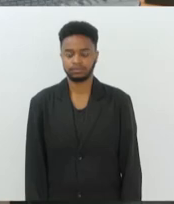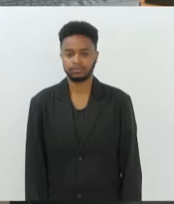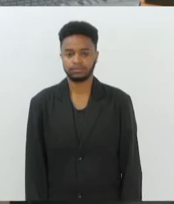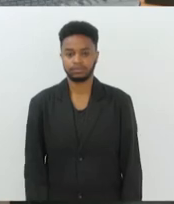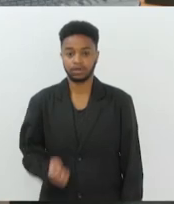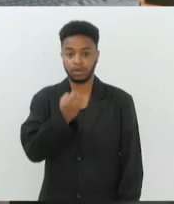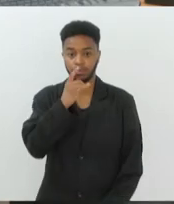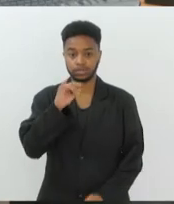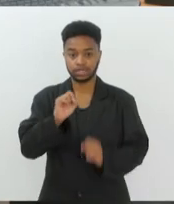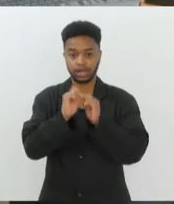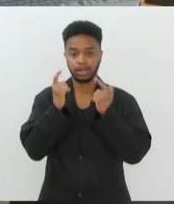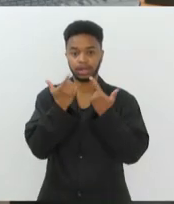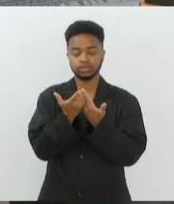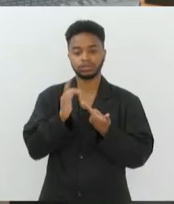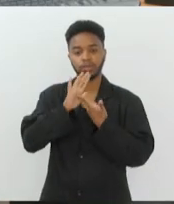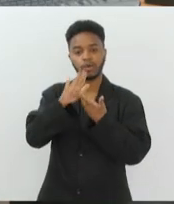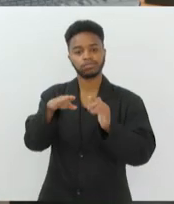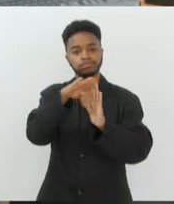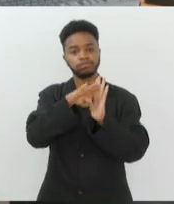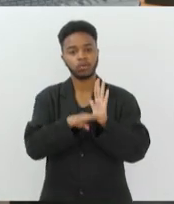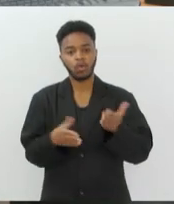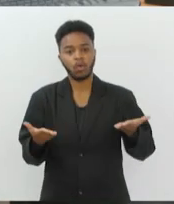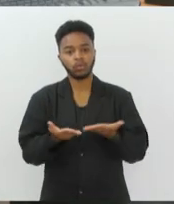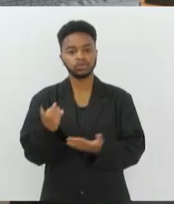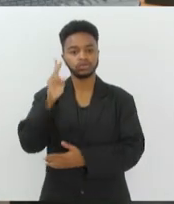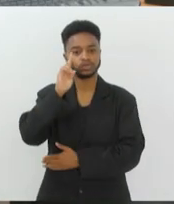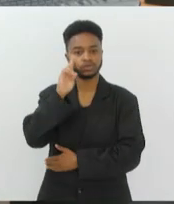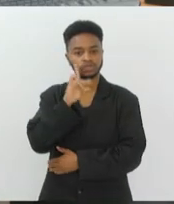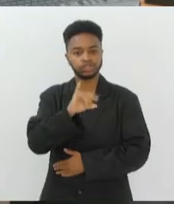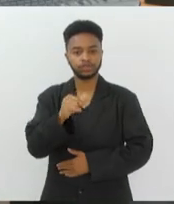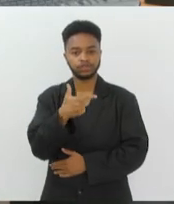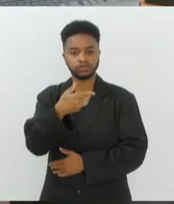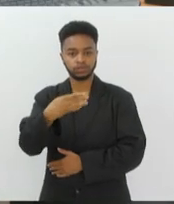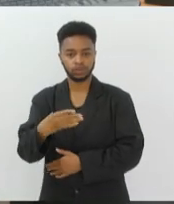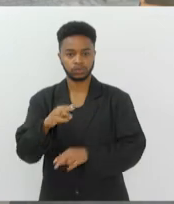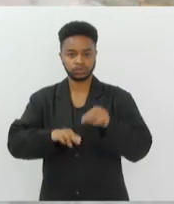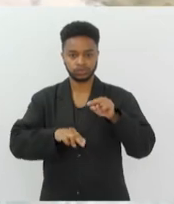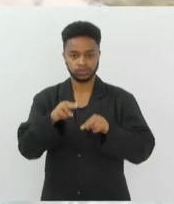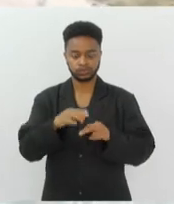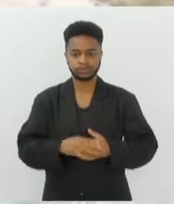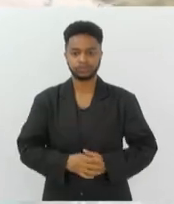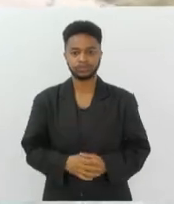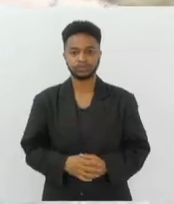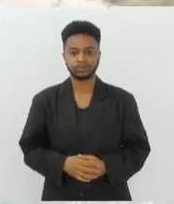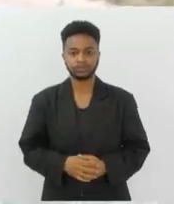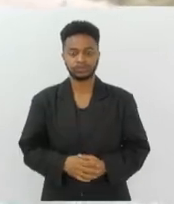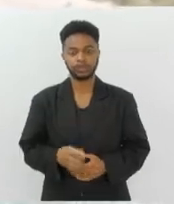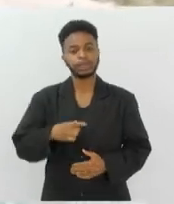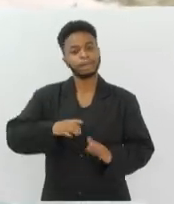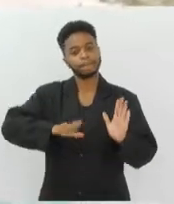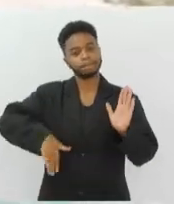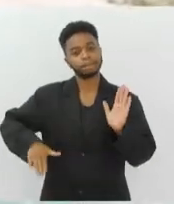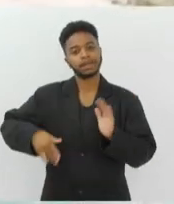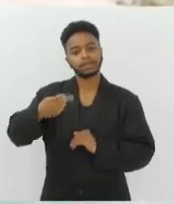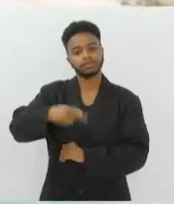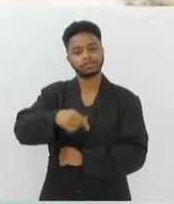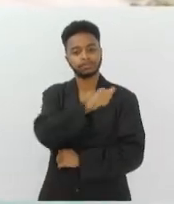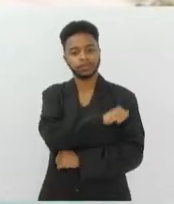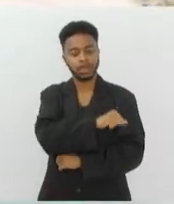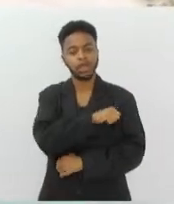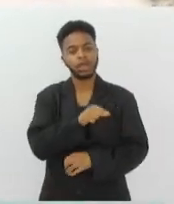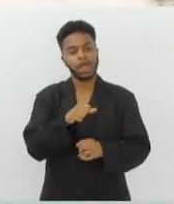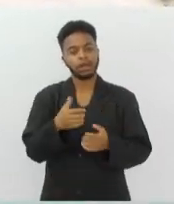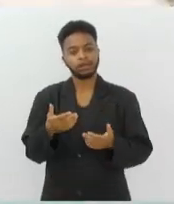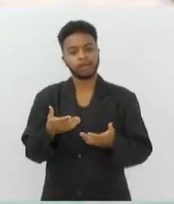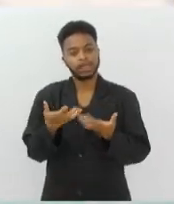O Bom Dia Alerj traz os seguintes destaques nesta segunda-feira, 24 de junho. Praias do estado do Rio podem